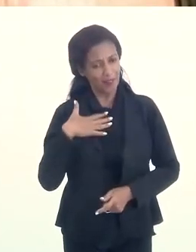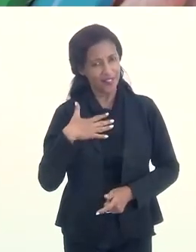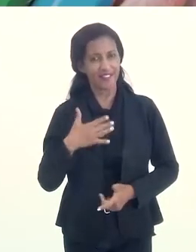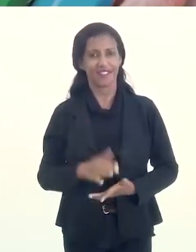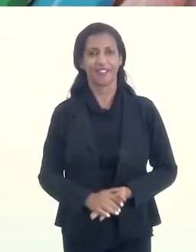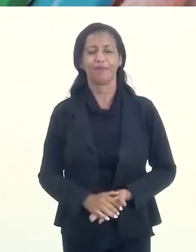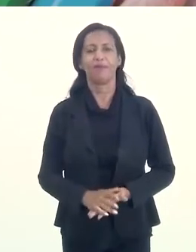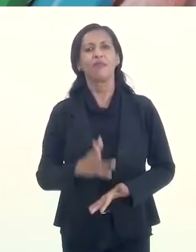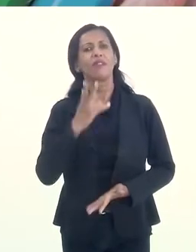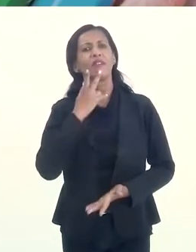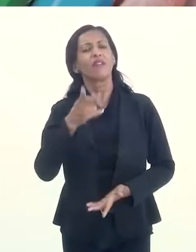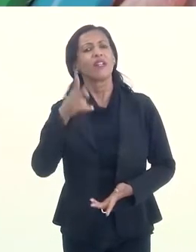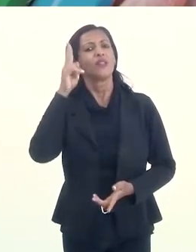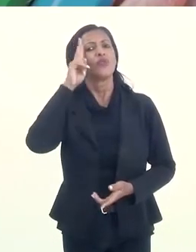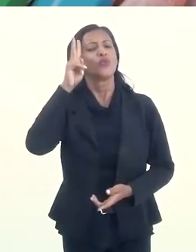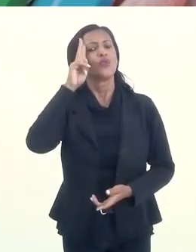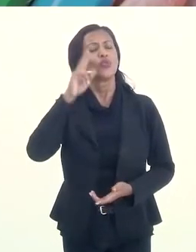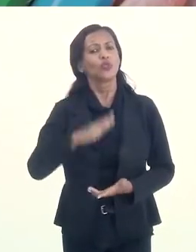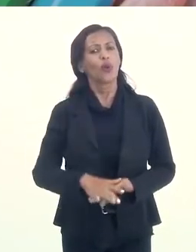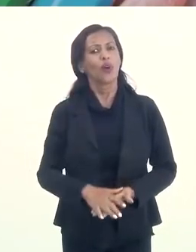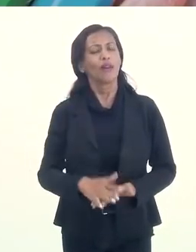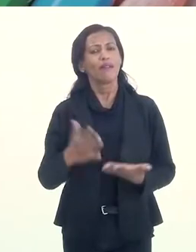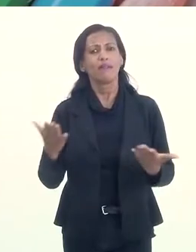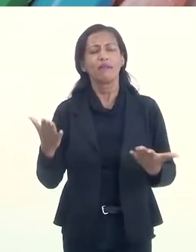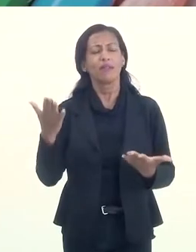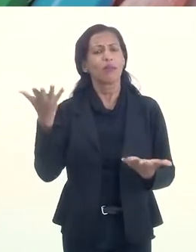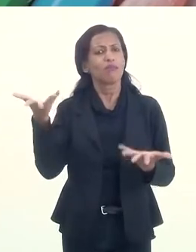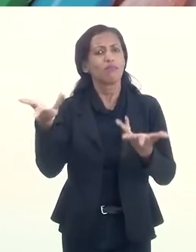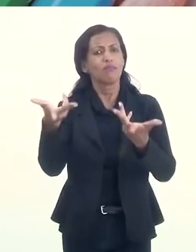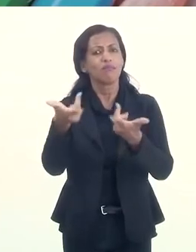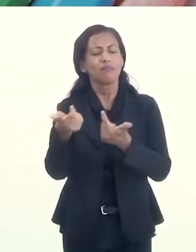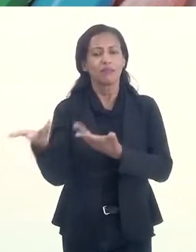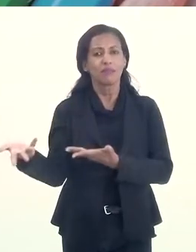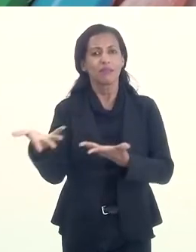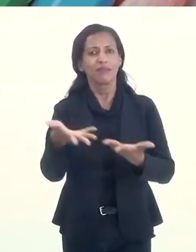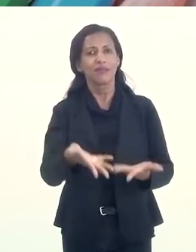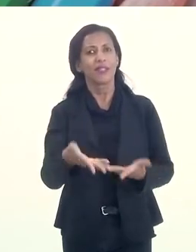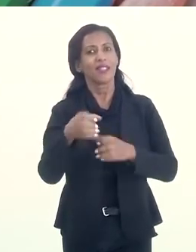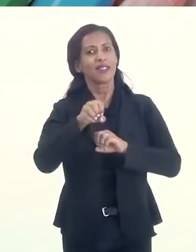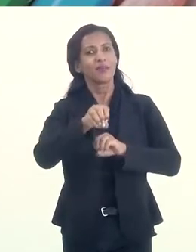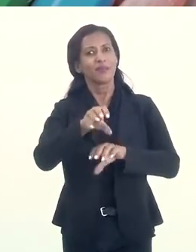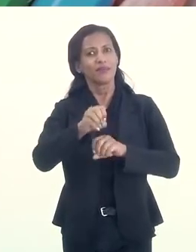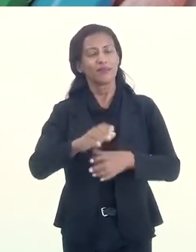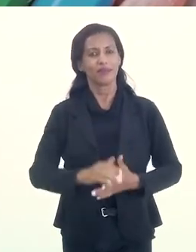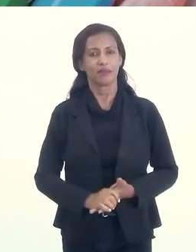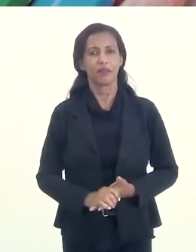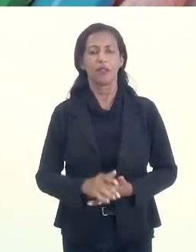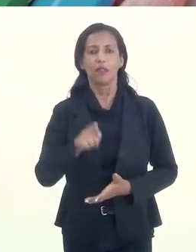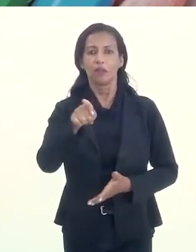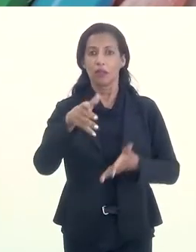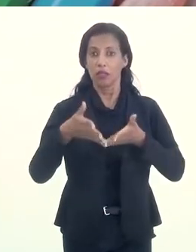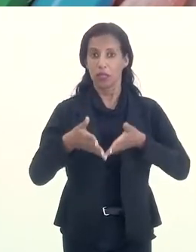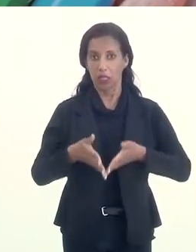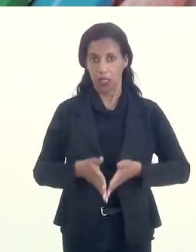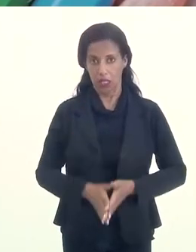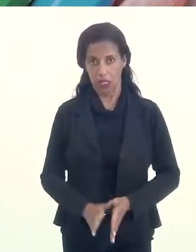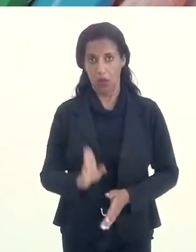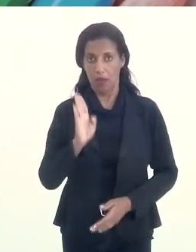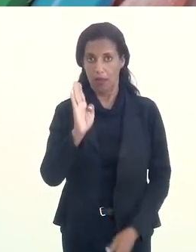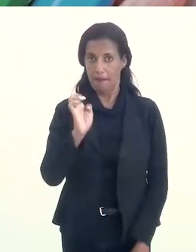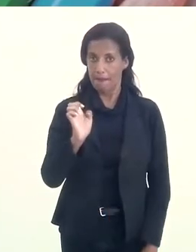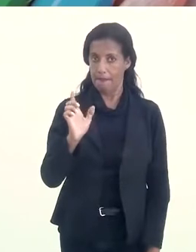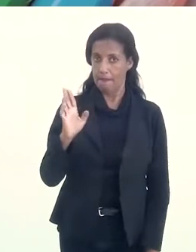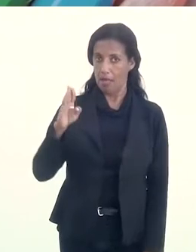uma honra. Vamos falar um pouquinho da sua história, que é tão inspiradora e por isso a gente quis trazer aqui para o Educação. Você nasceu